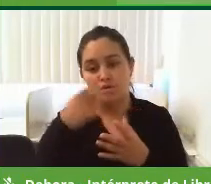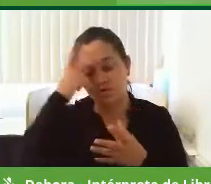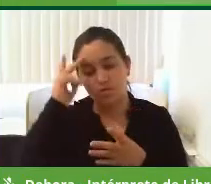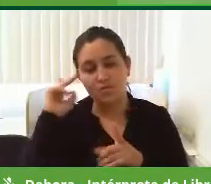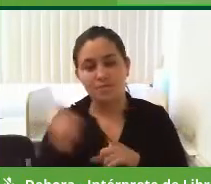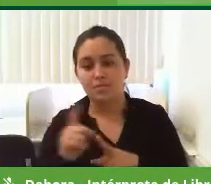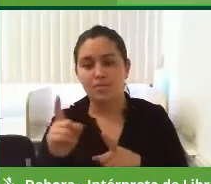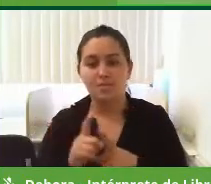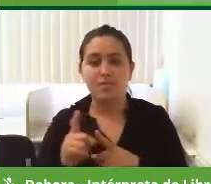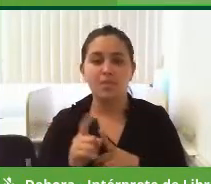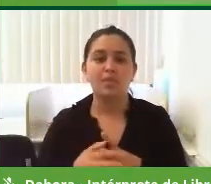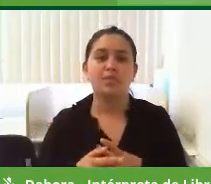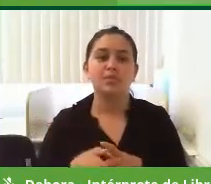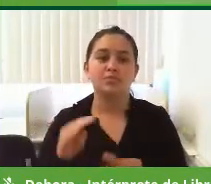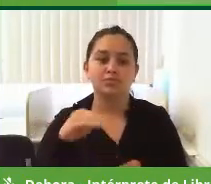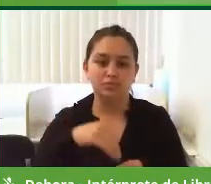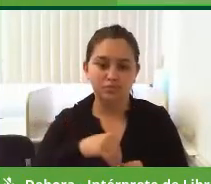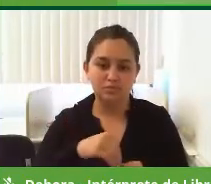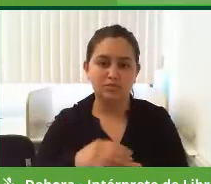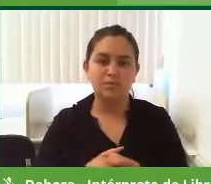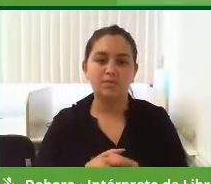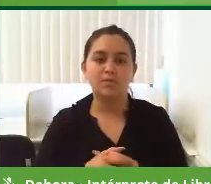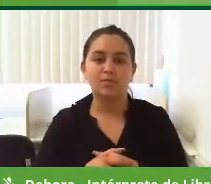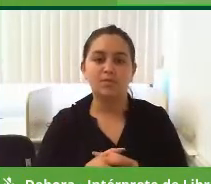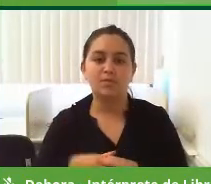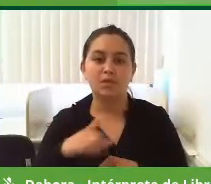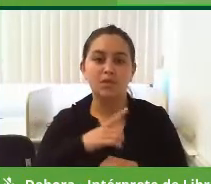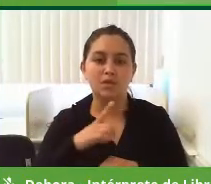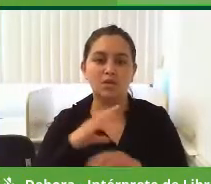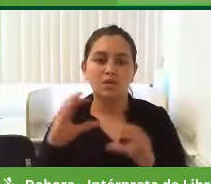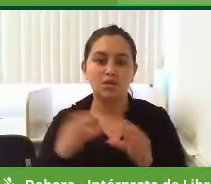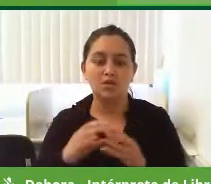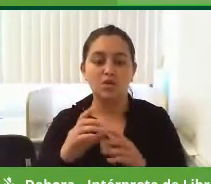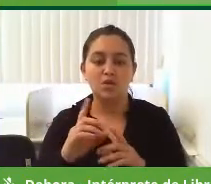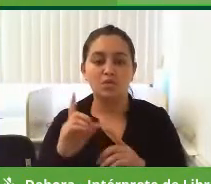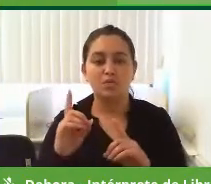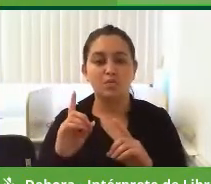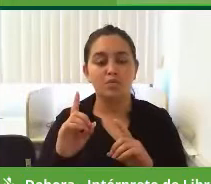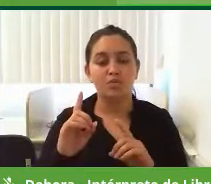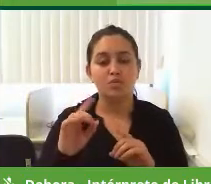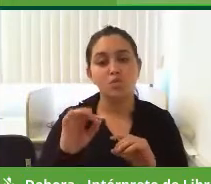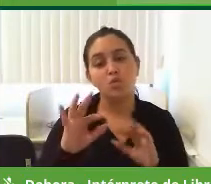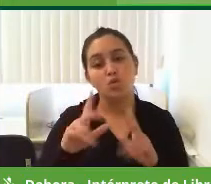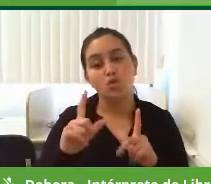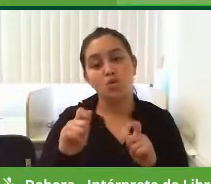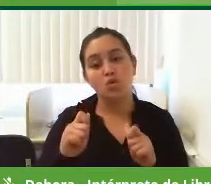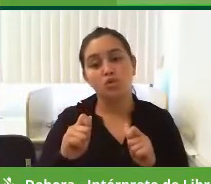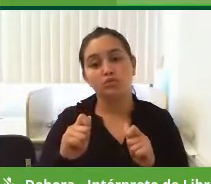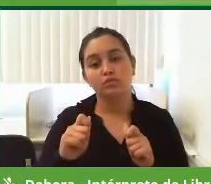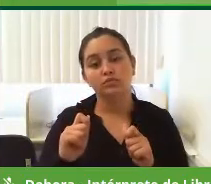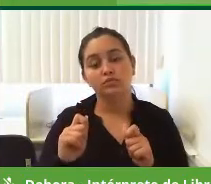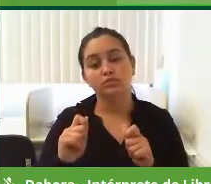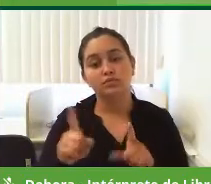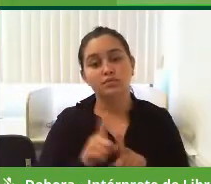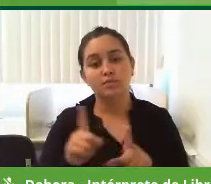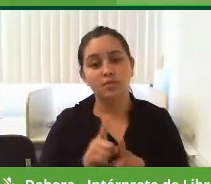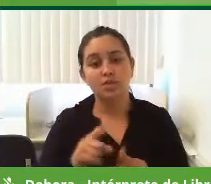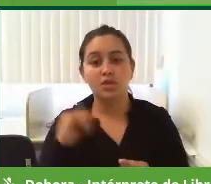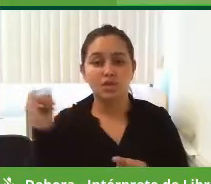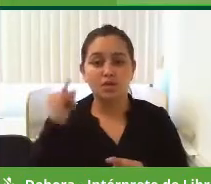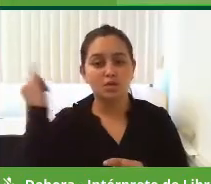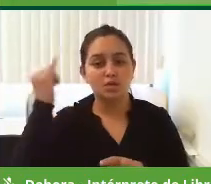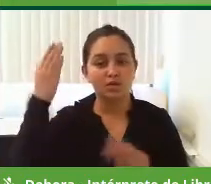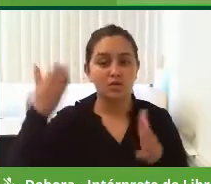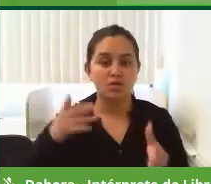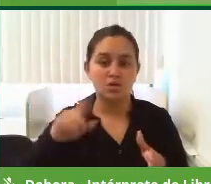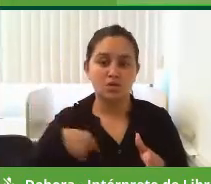os conselhos municipais, né, e tem uma gestão digital. A gestão digital também é uma questão importante hoje, porque nós